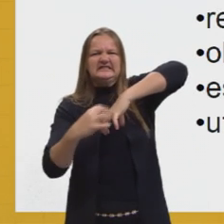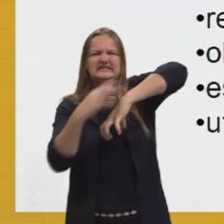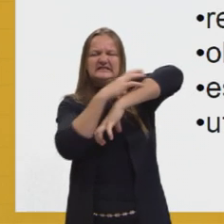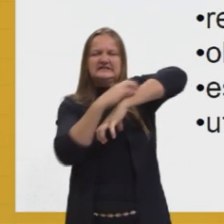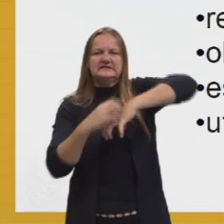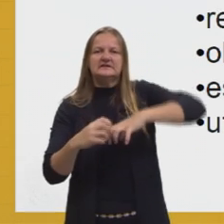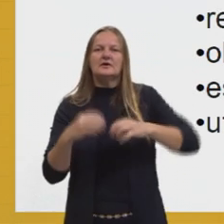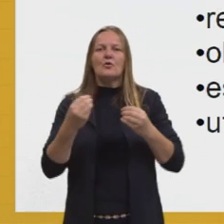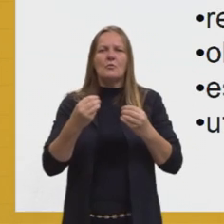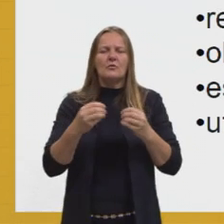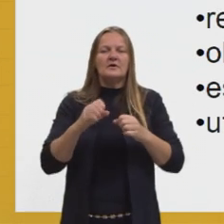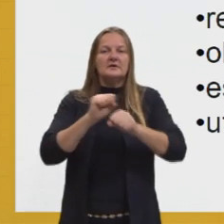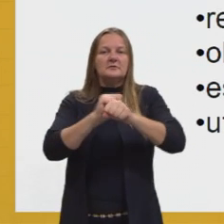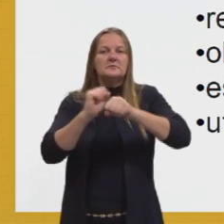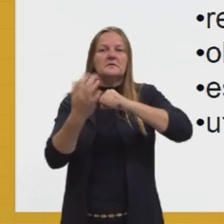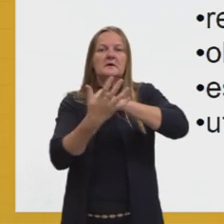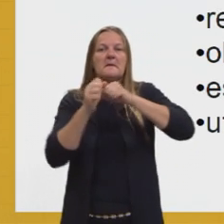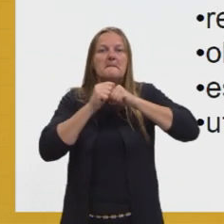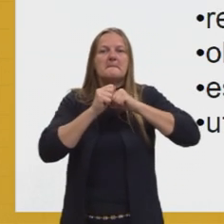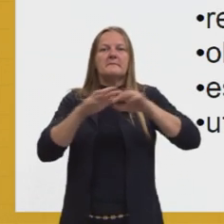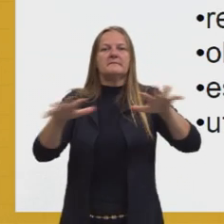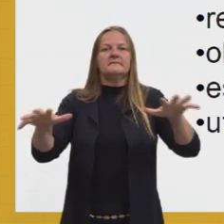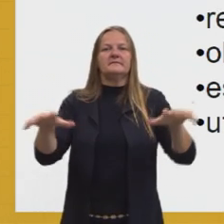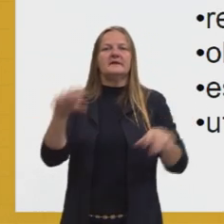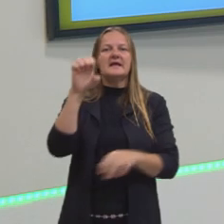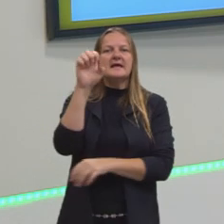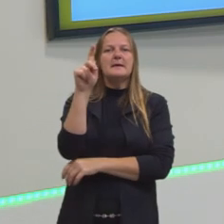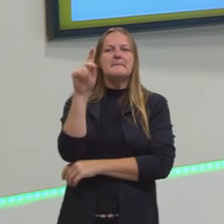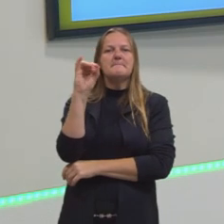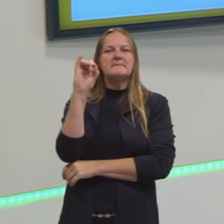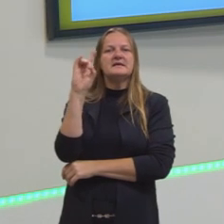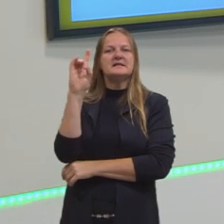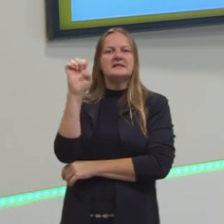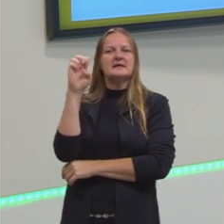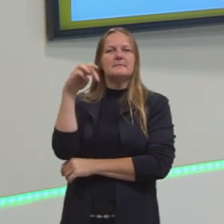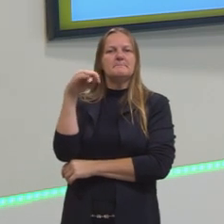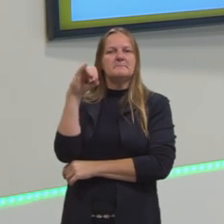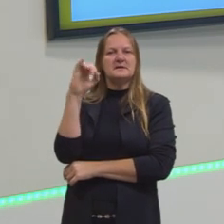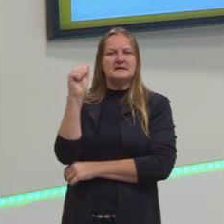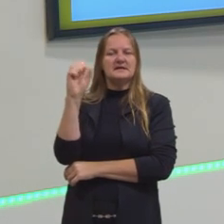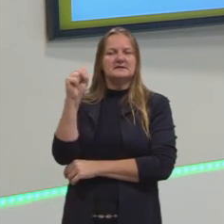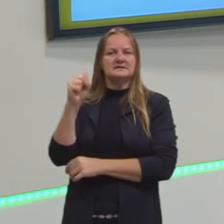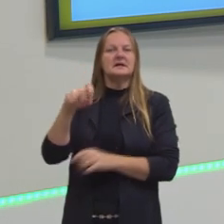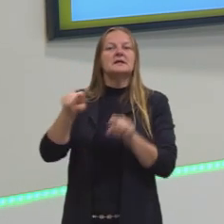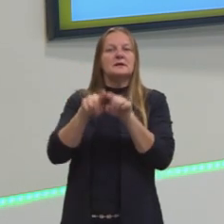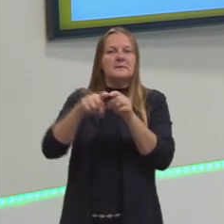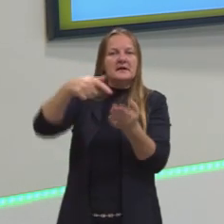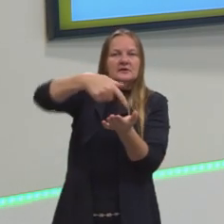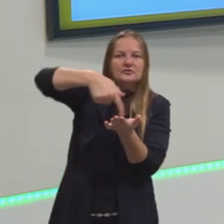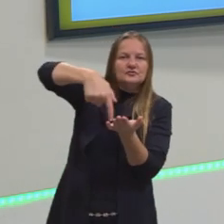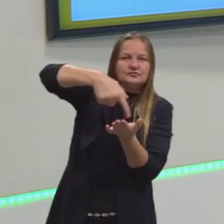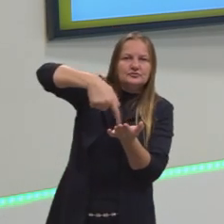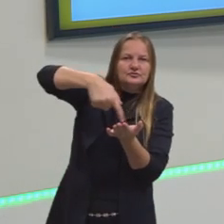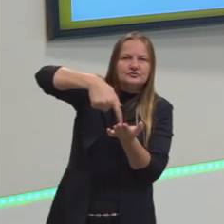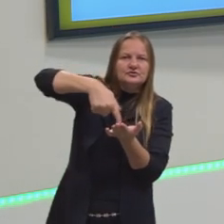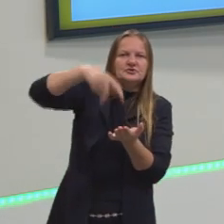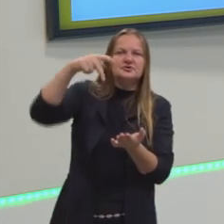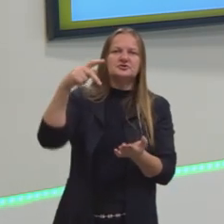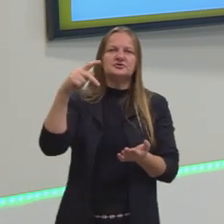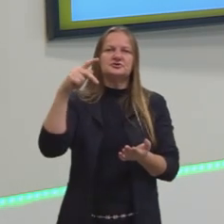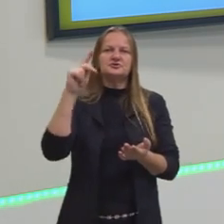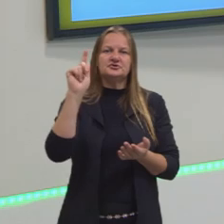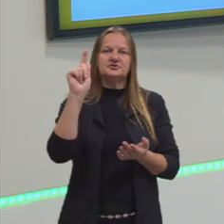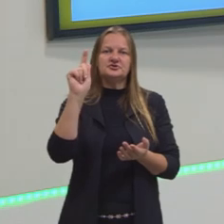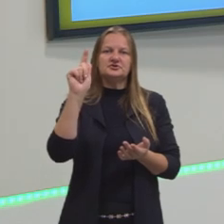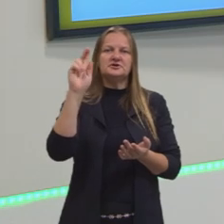avanços de epidemias e, claro, o GPS. Porque, muitas vezes, nós, com o smartphone na mão, utilizando o GPS, ou mesmo